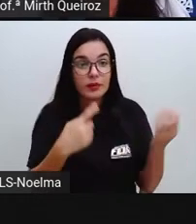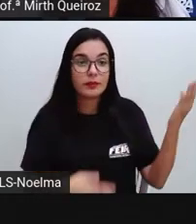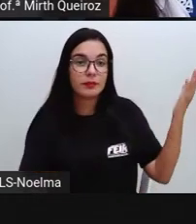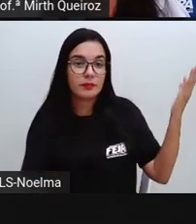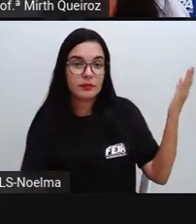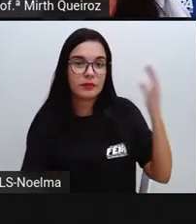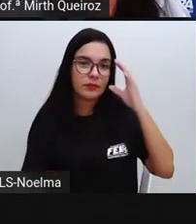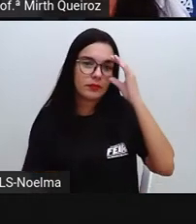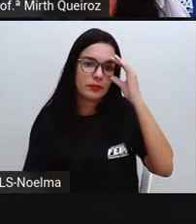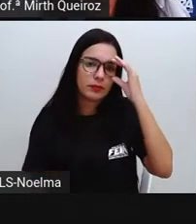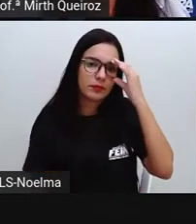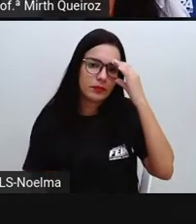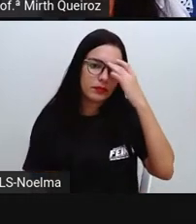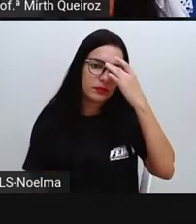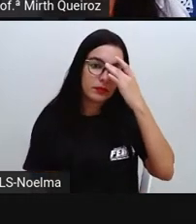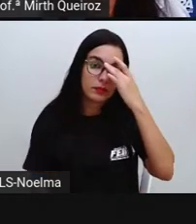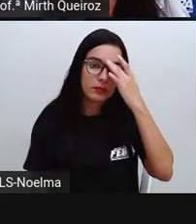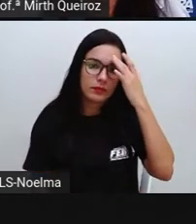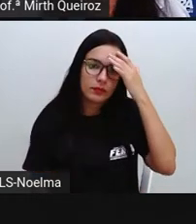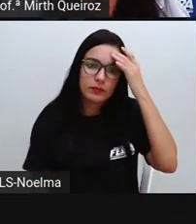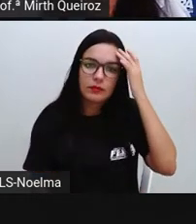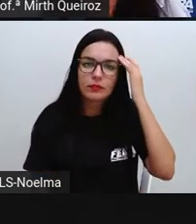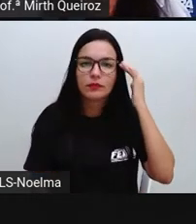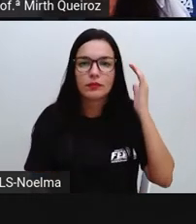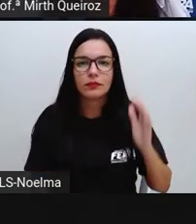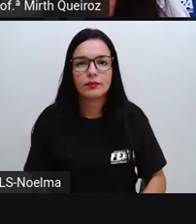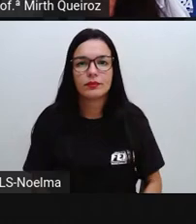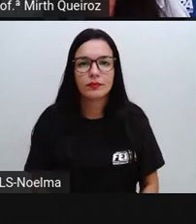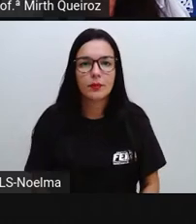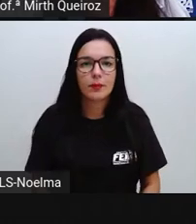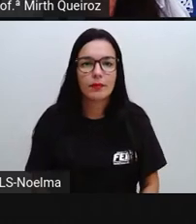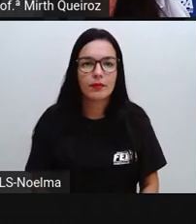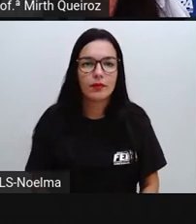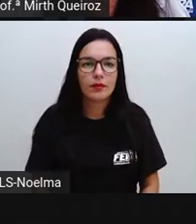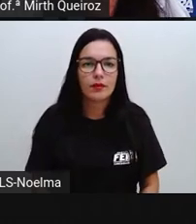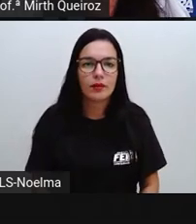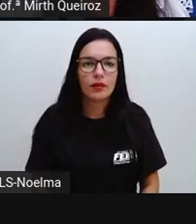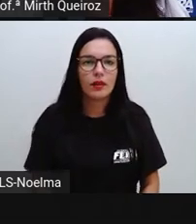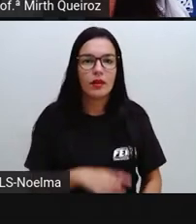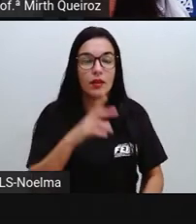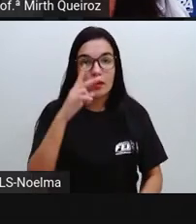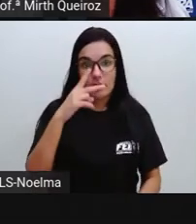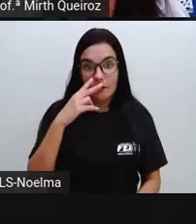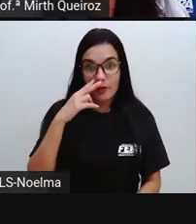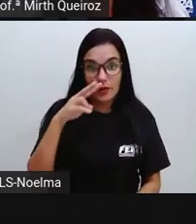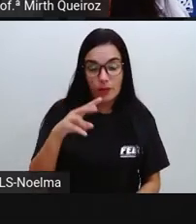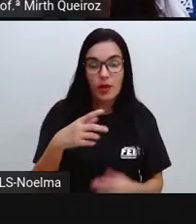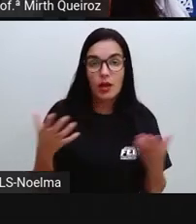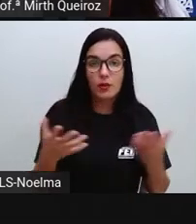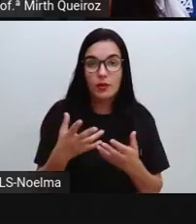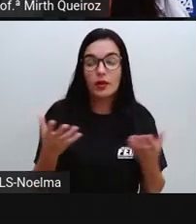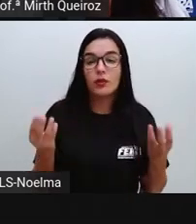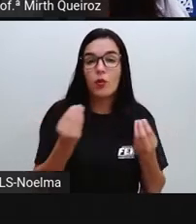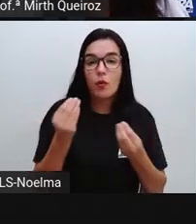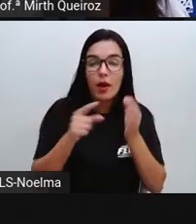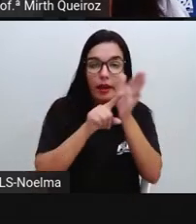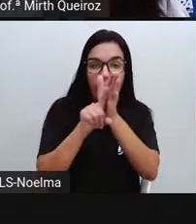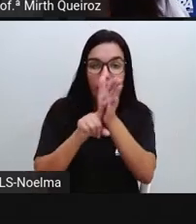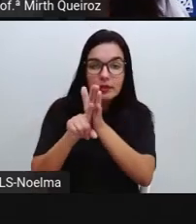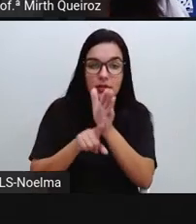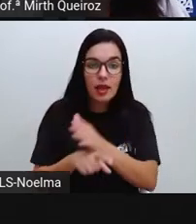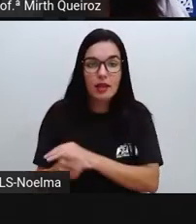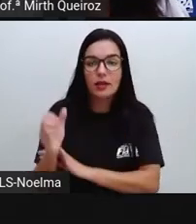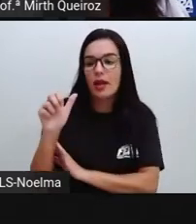aspectos. Entraram e entrarão. A pessoa verbal de entraram é a terceira pessoa,